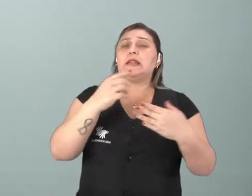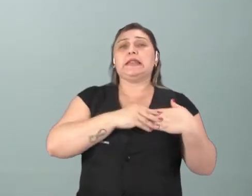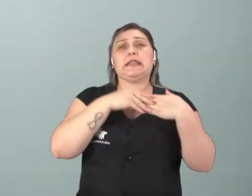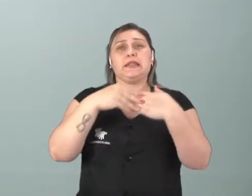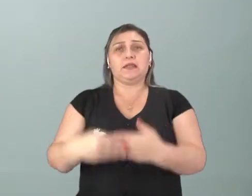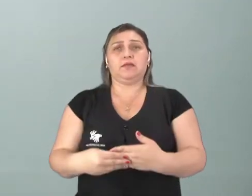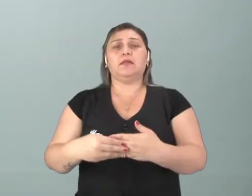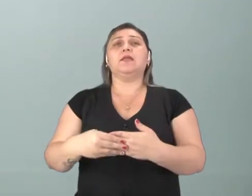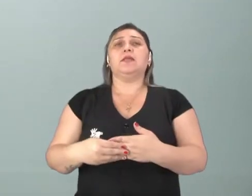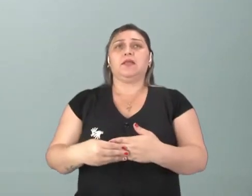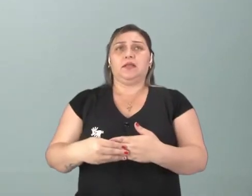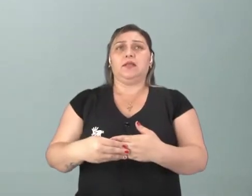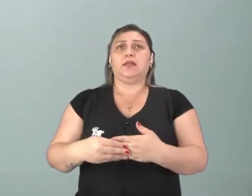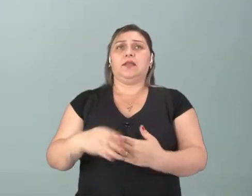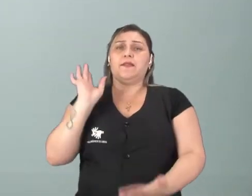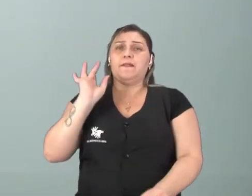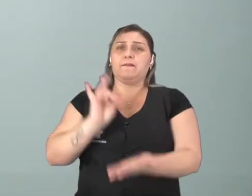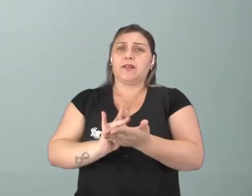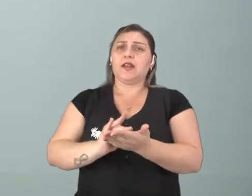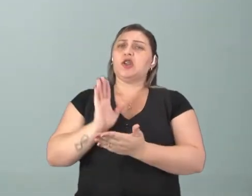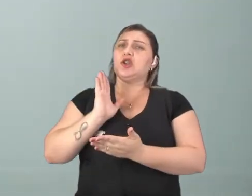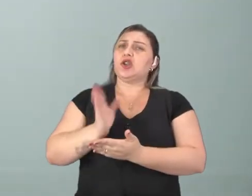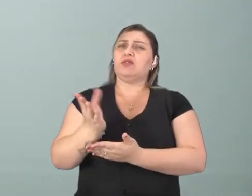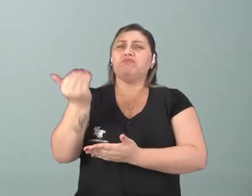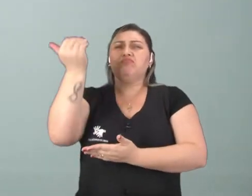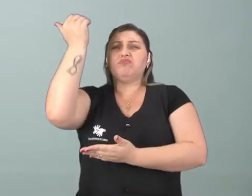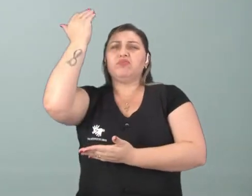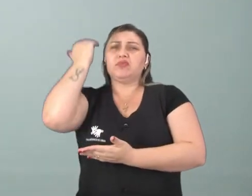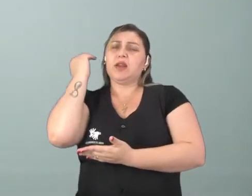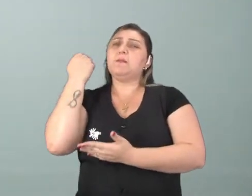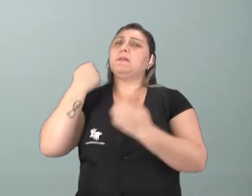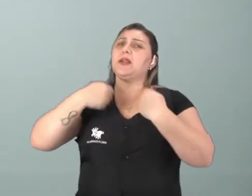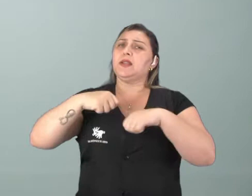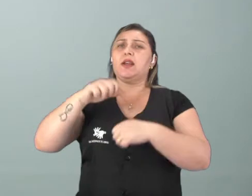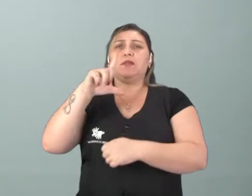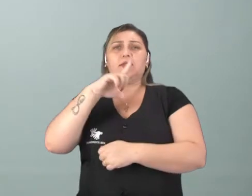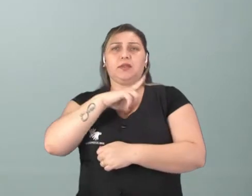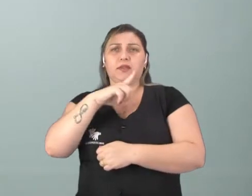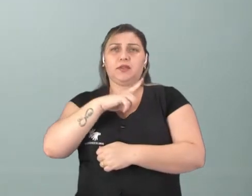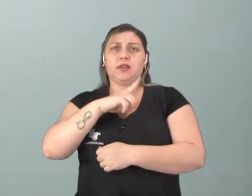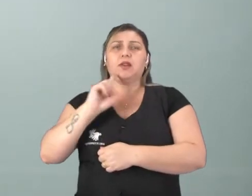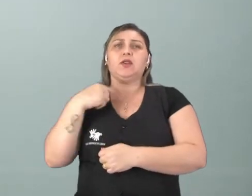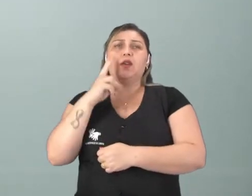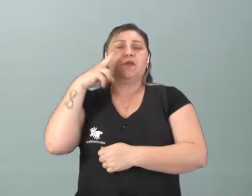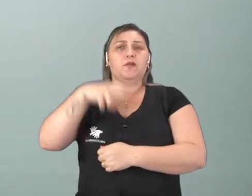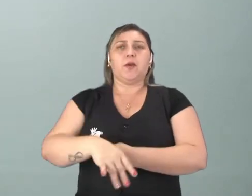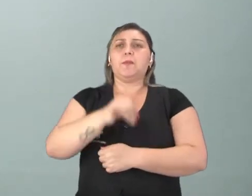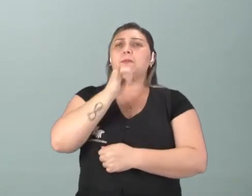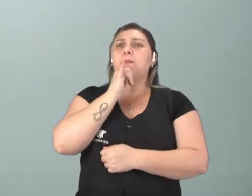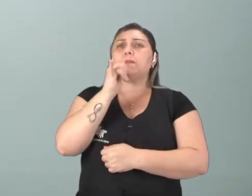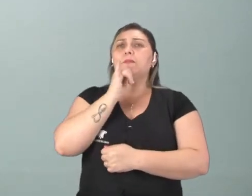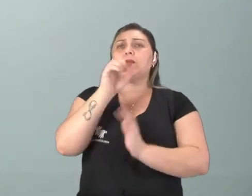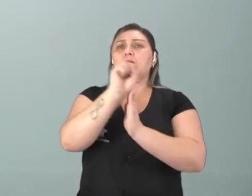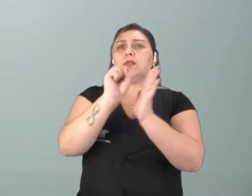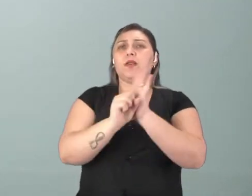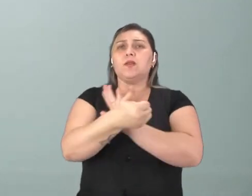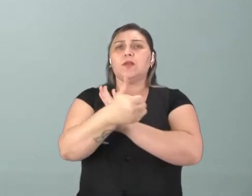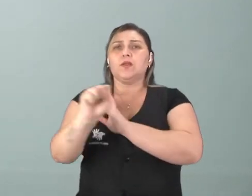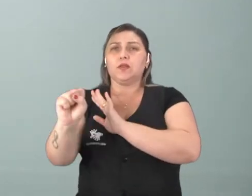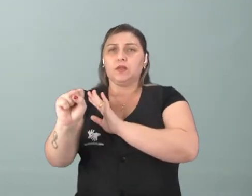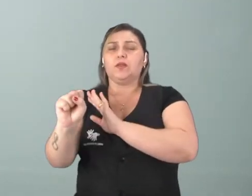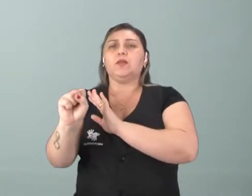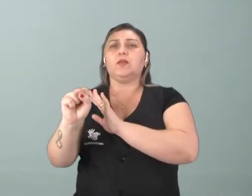para oficializar aquilo que já há muito tempo deveria existir. Quando a gente viu, por exemplo, lá no século XVIII,